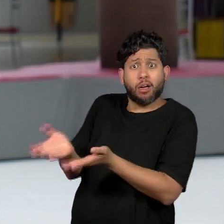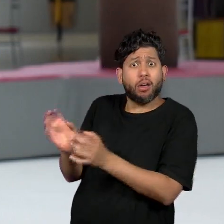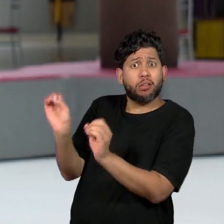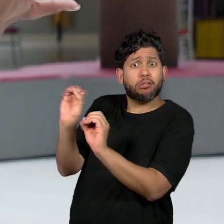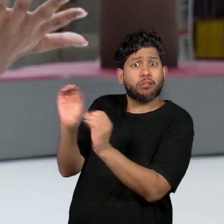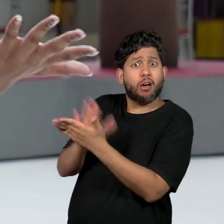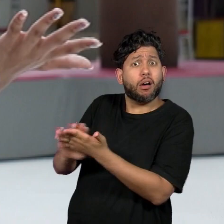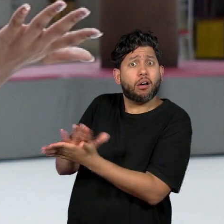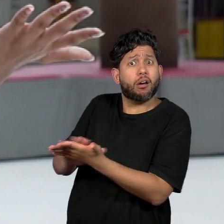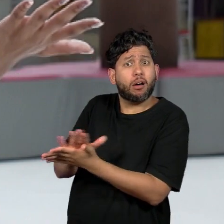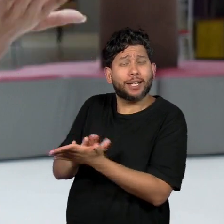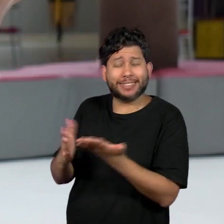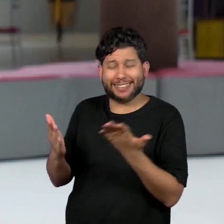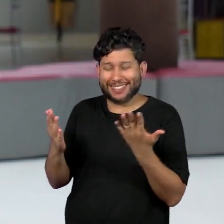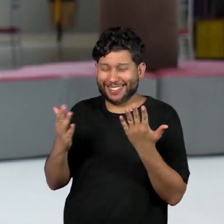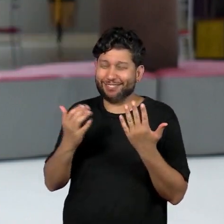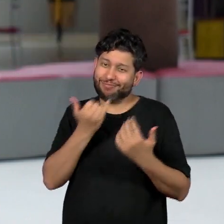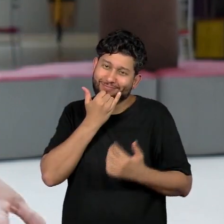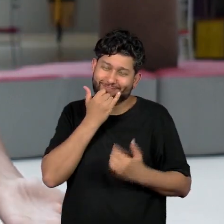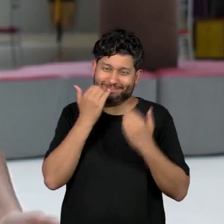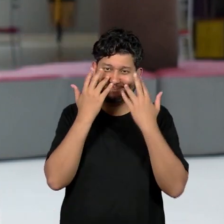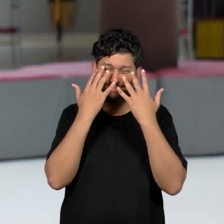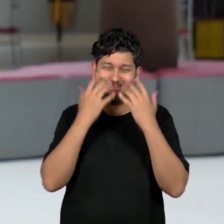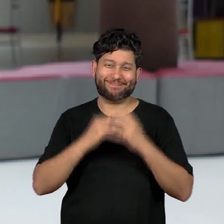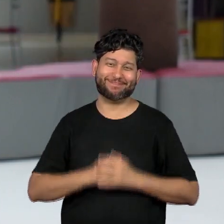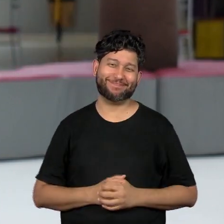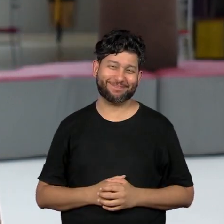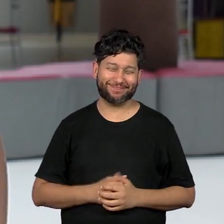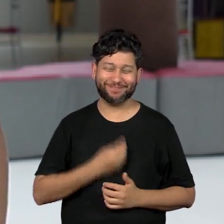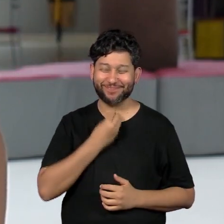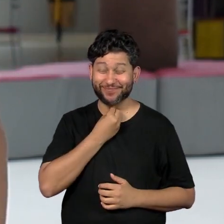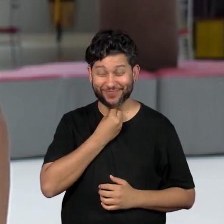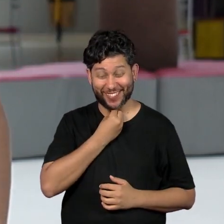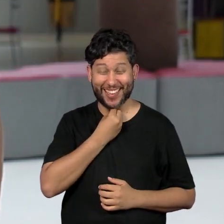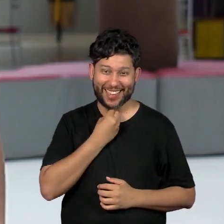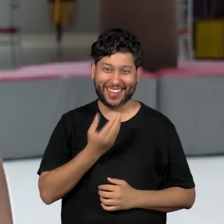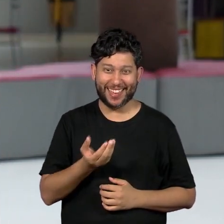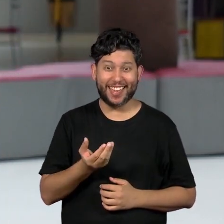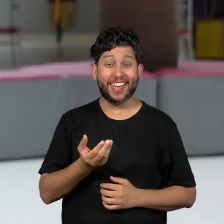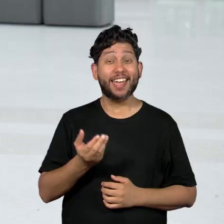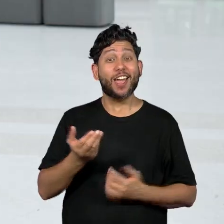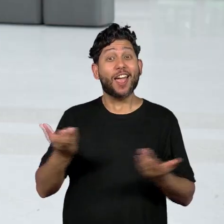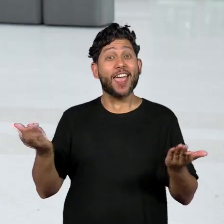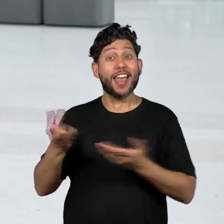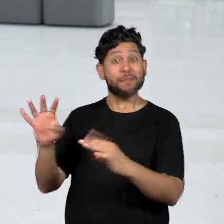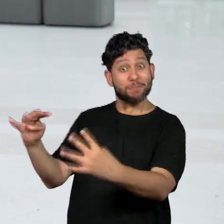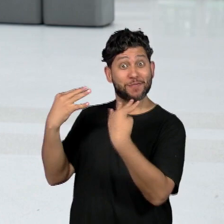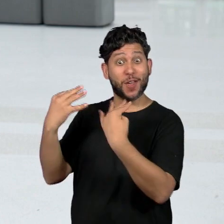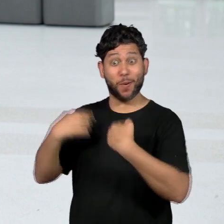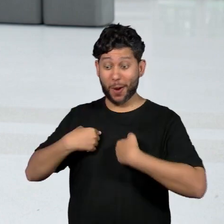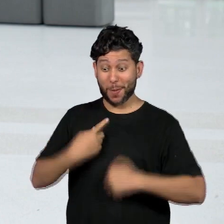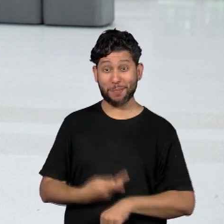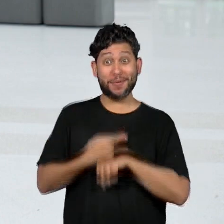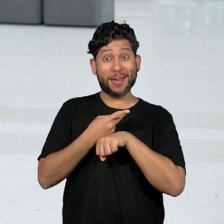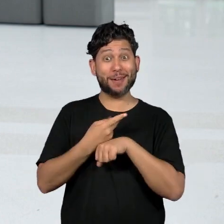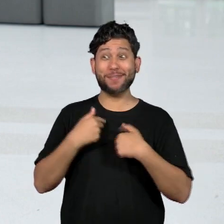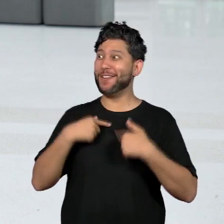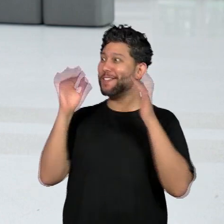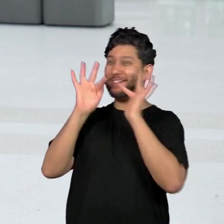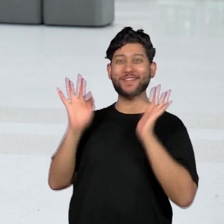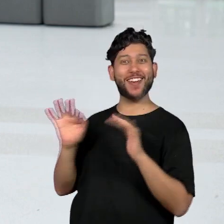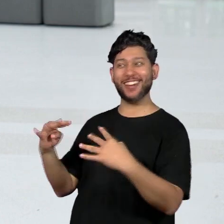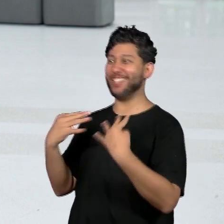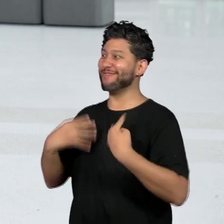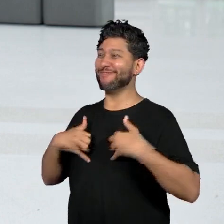oportunidade de falar sobre isso, me ver ganhando um prêmio. Eu fico muito feliz que isso significa